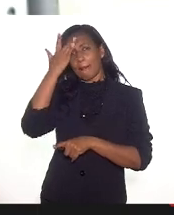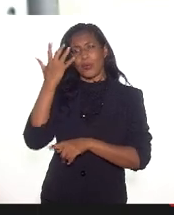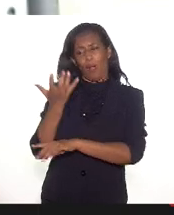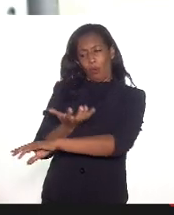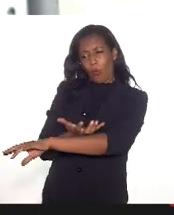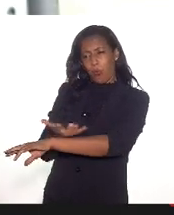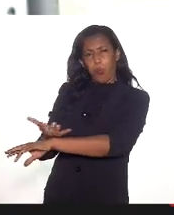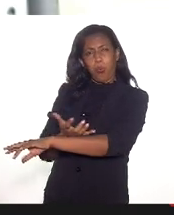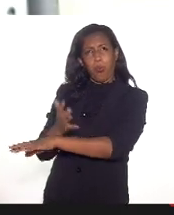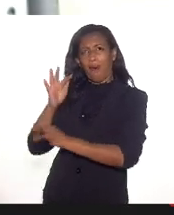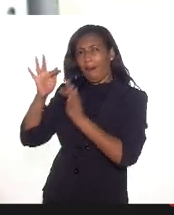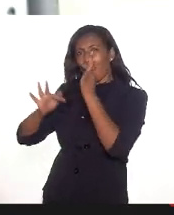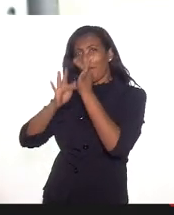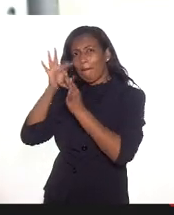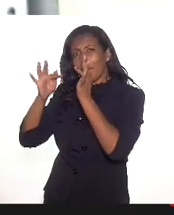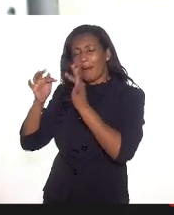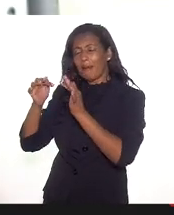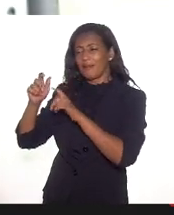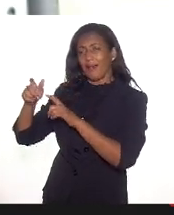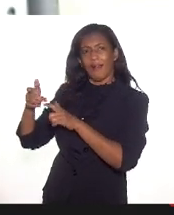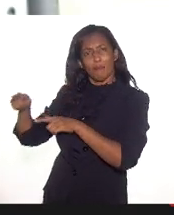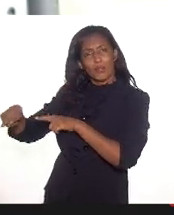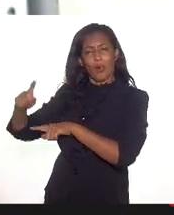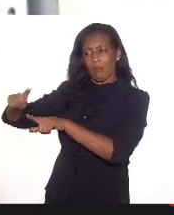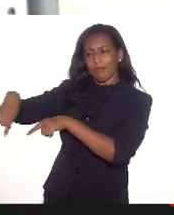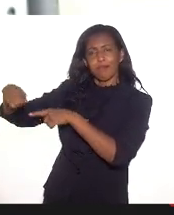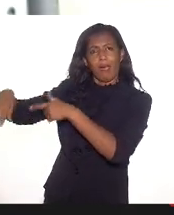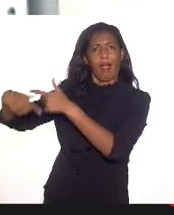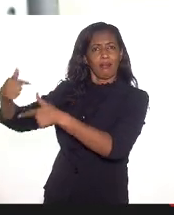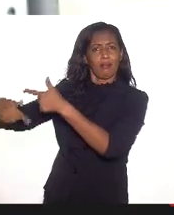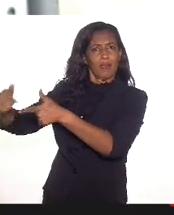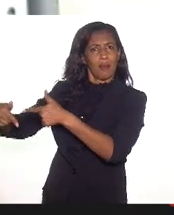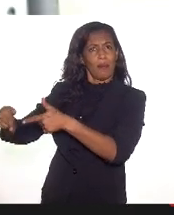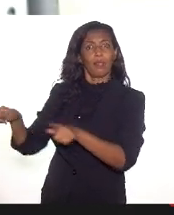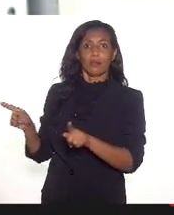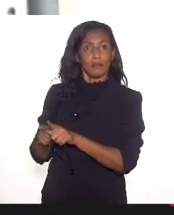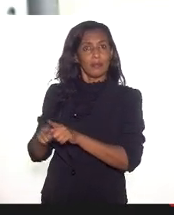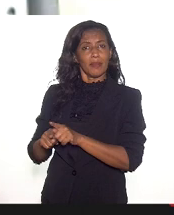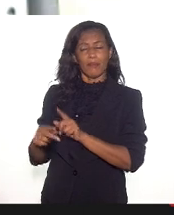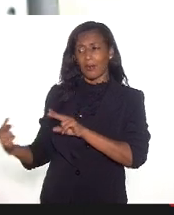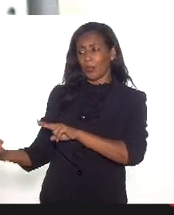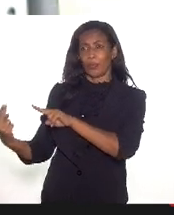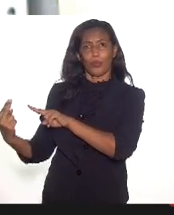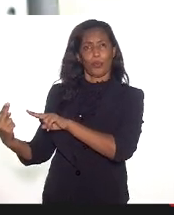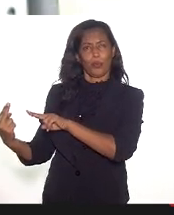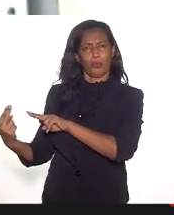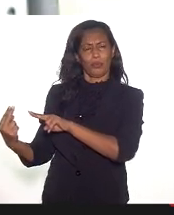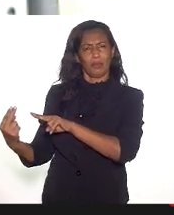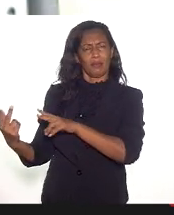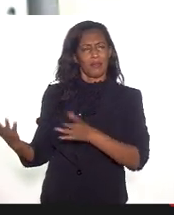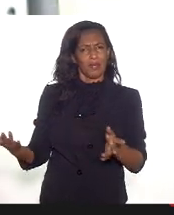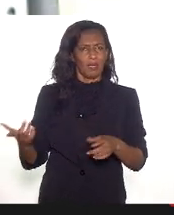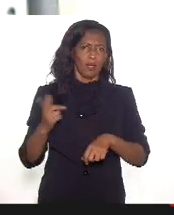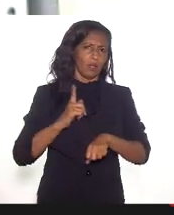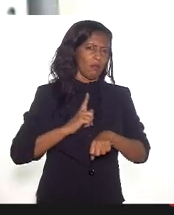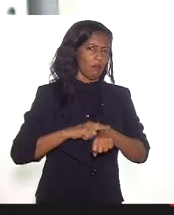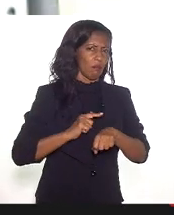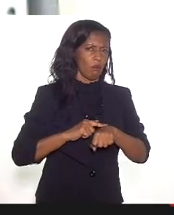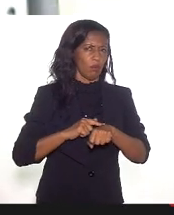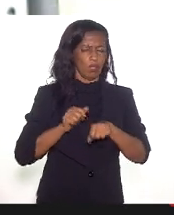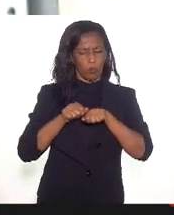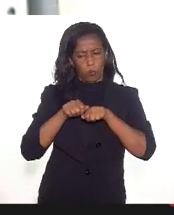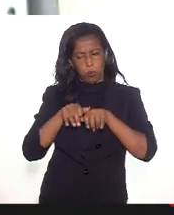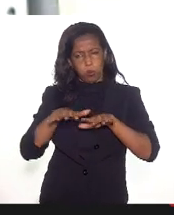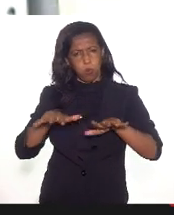e em vários outros setores. O que eu quero dizer com isso é que, durante a pandemia, ainda hoje, ficou muito